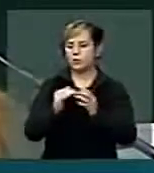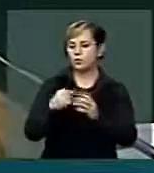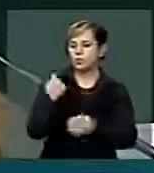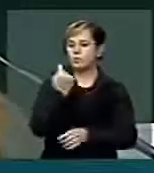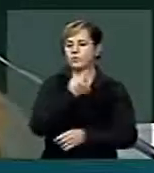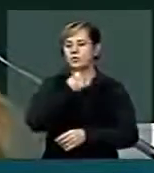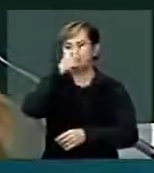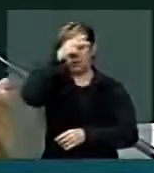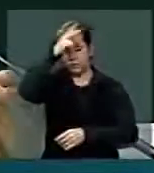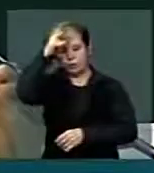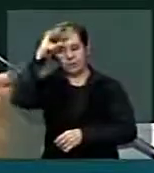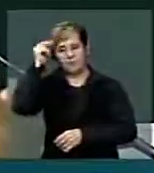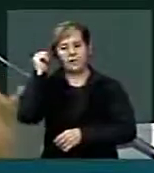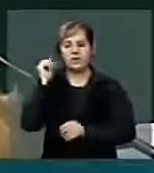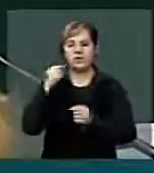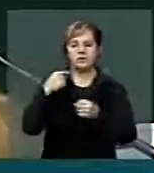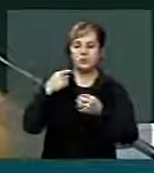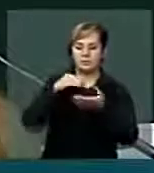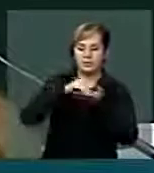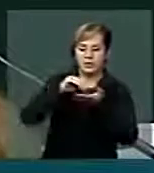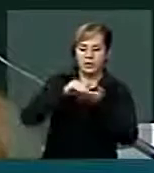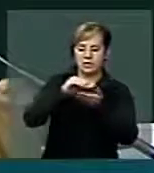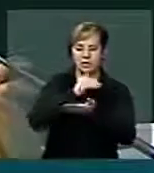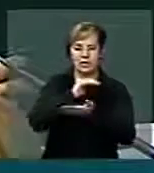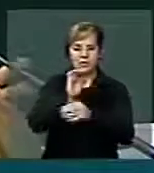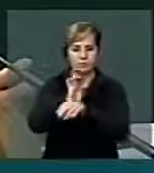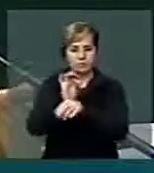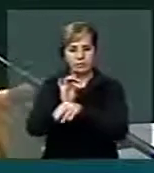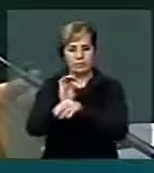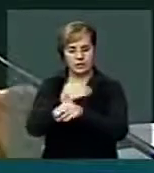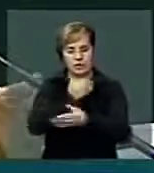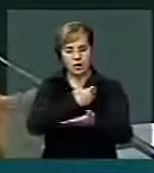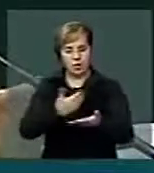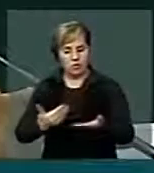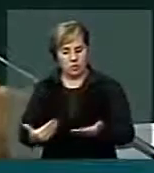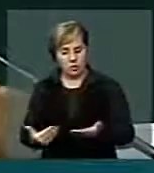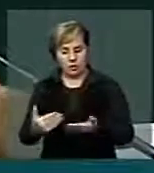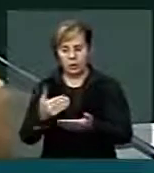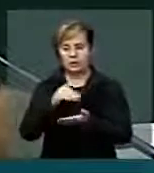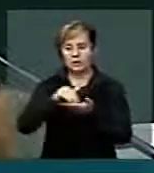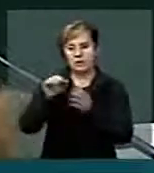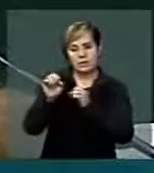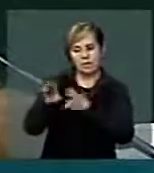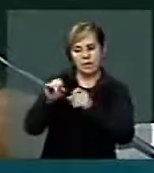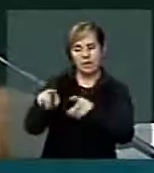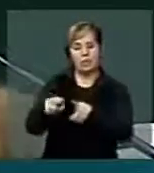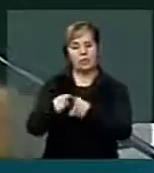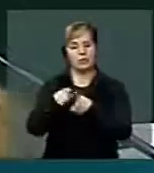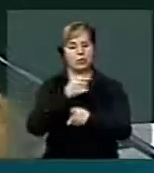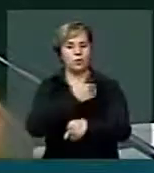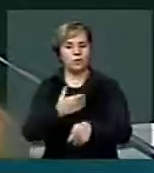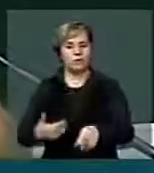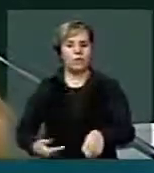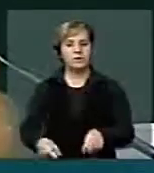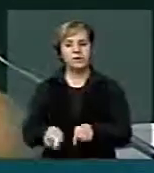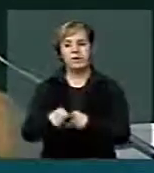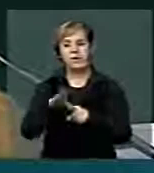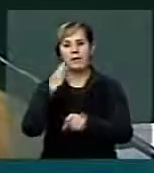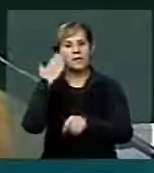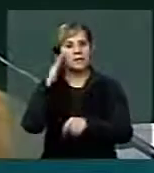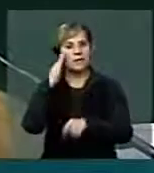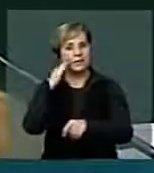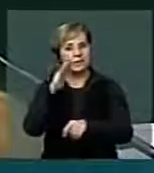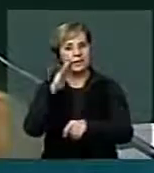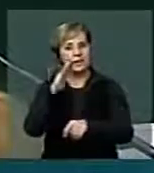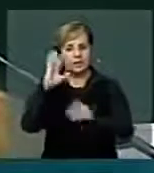nossos secretários de educação, os próprios governadores compreenderem este momento para poder priorizar, eu acho que